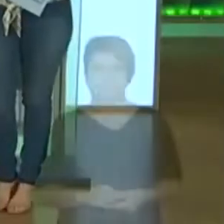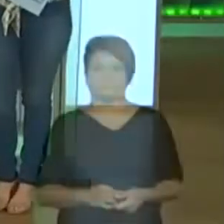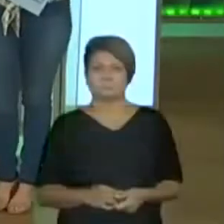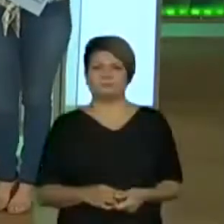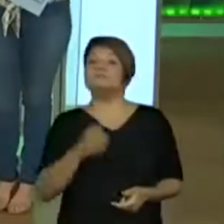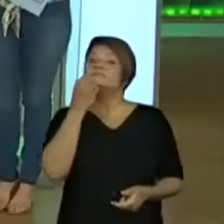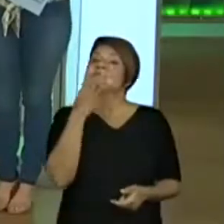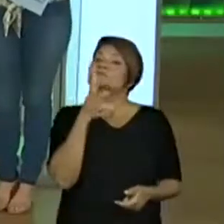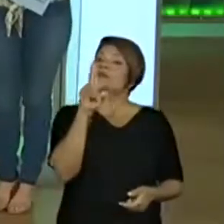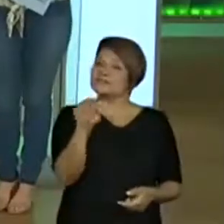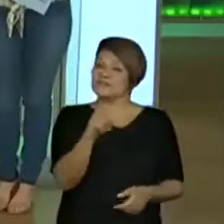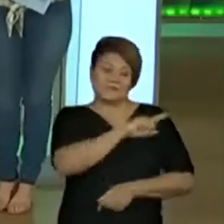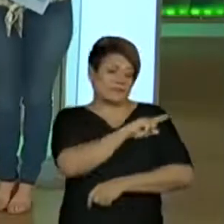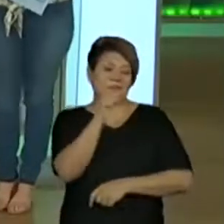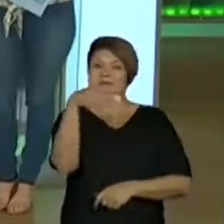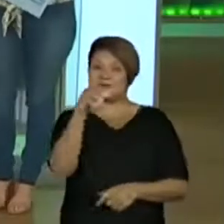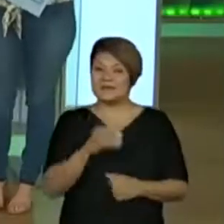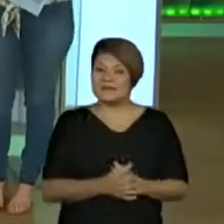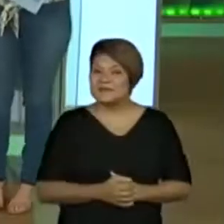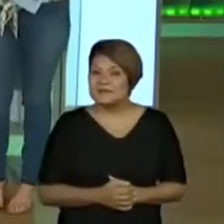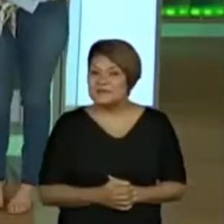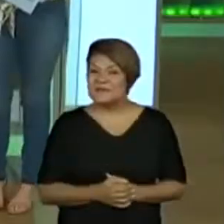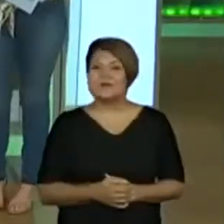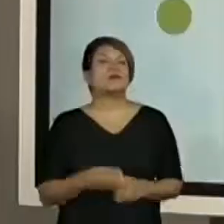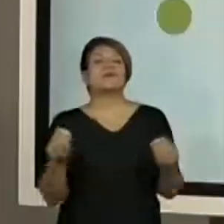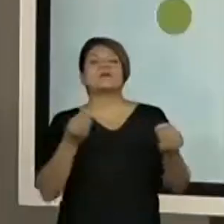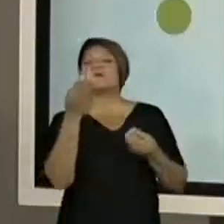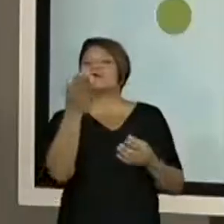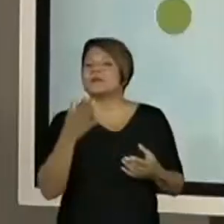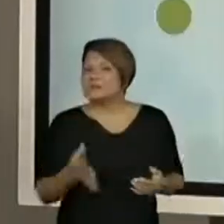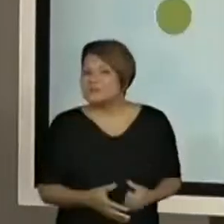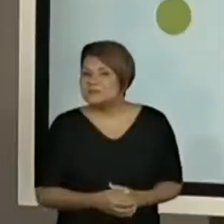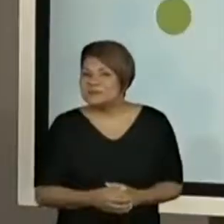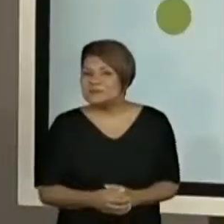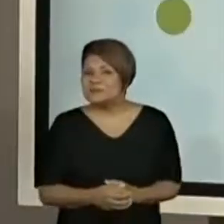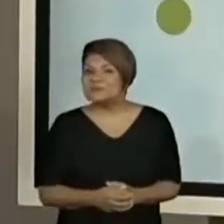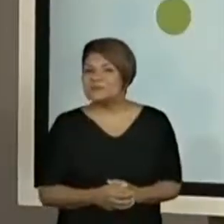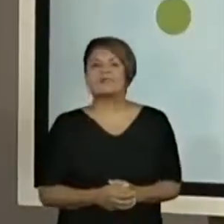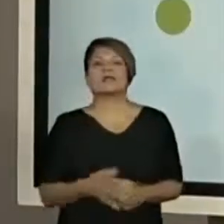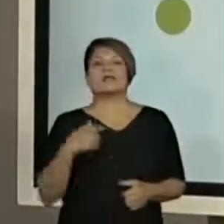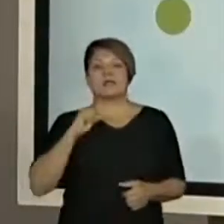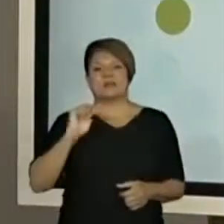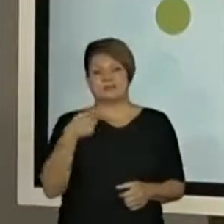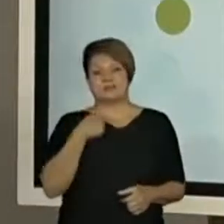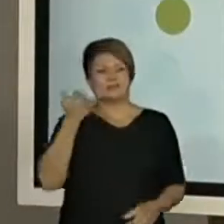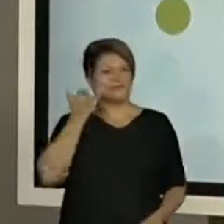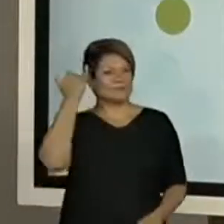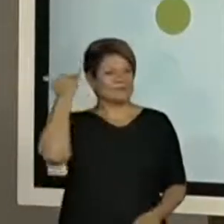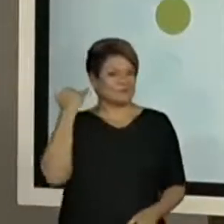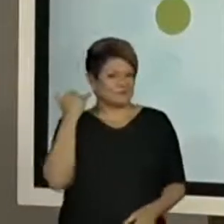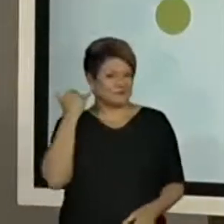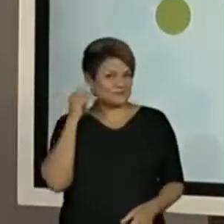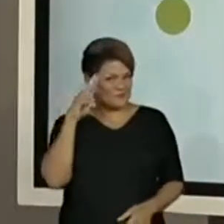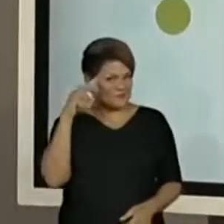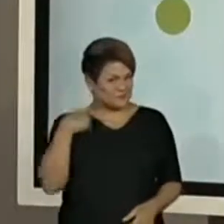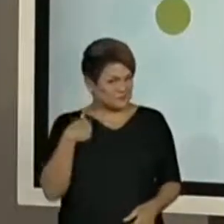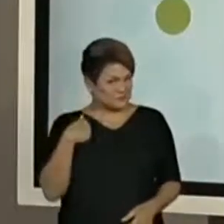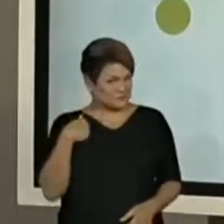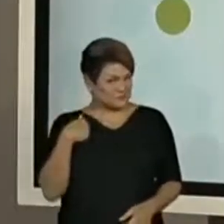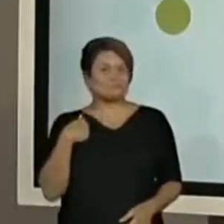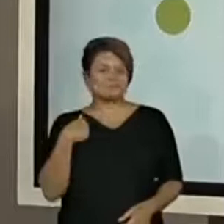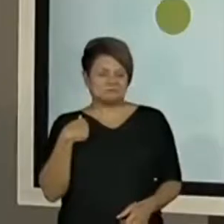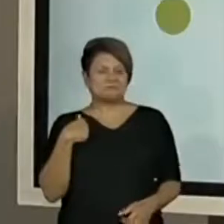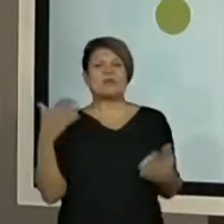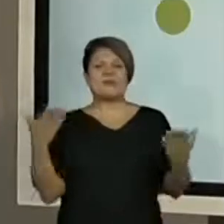Bom dia, primeiro ano! Como vocês estão? Eu sou a professora Juliana Nadeu, lembram de mim, né? E